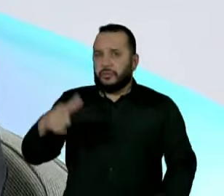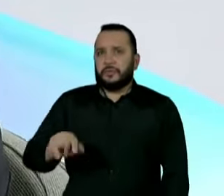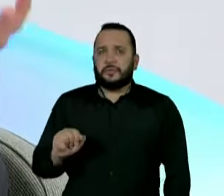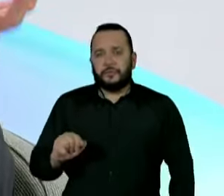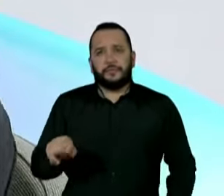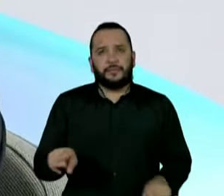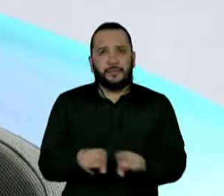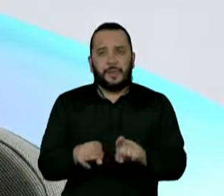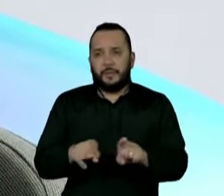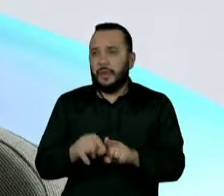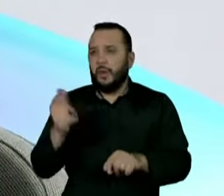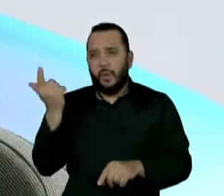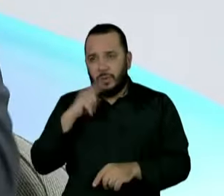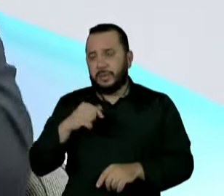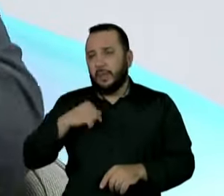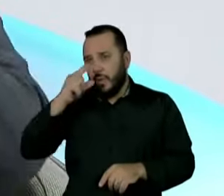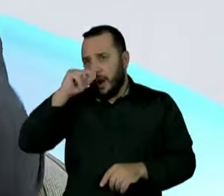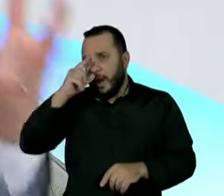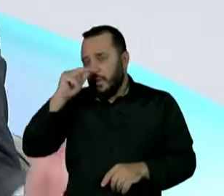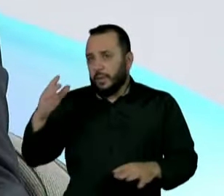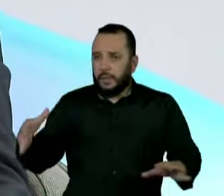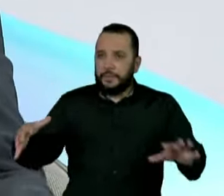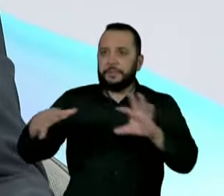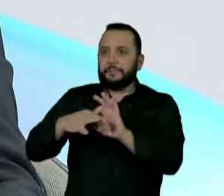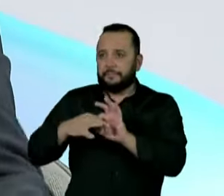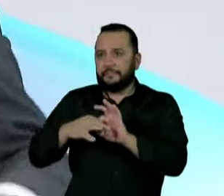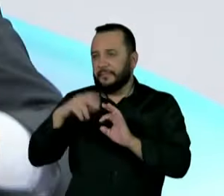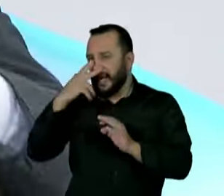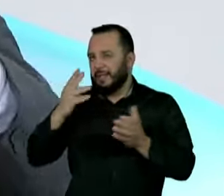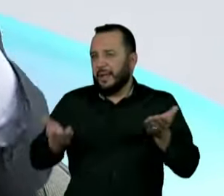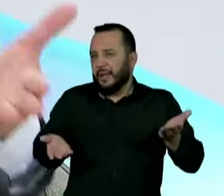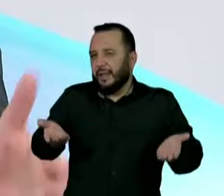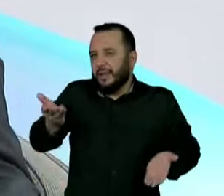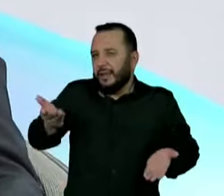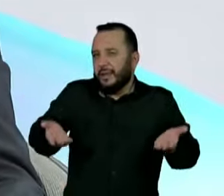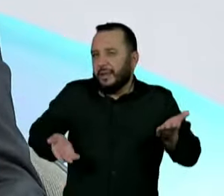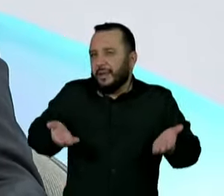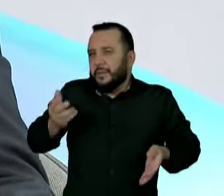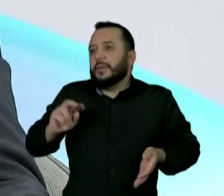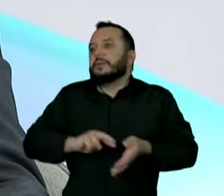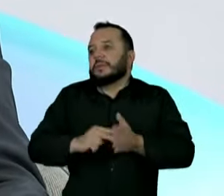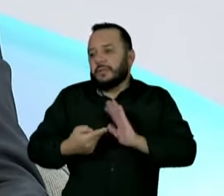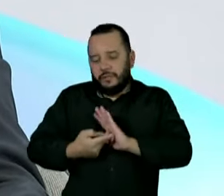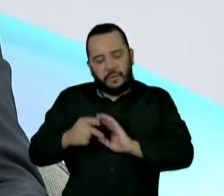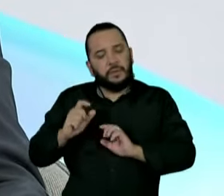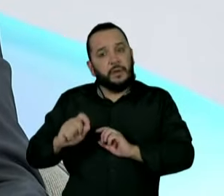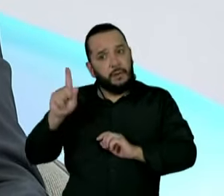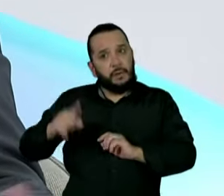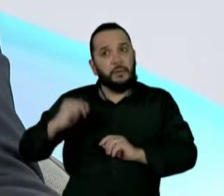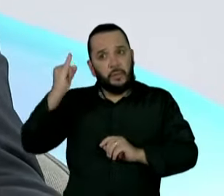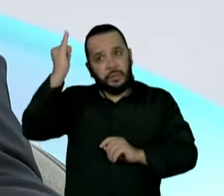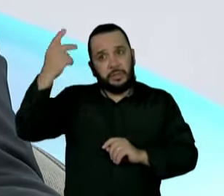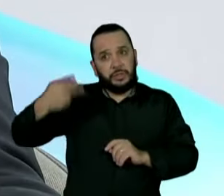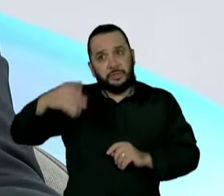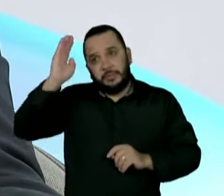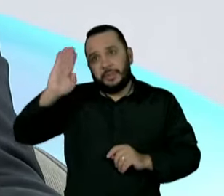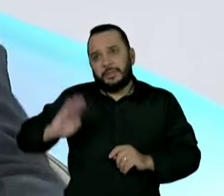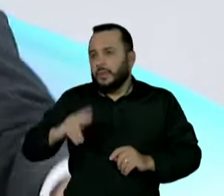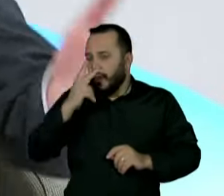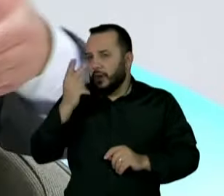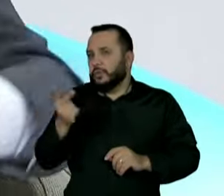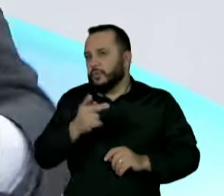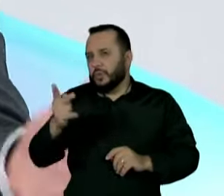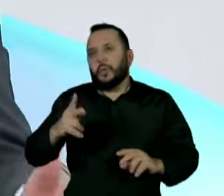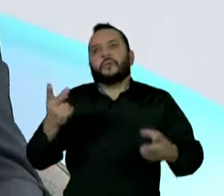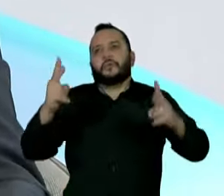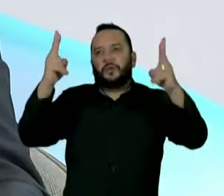o governador Alckmin para uma solução que eu acho que é um sinal importante para o Brasil e acho que serão vitoriosos.